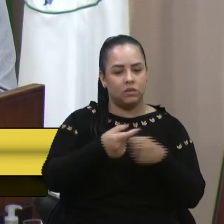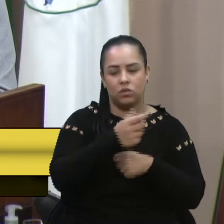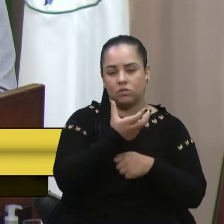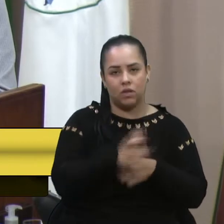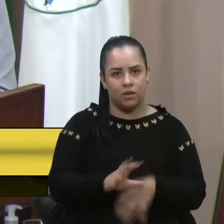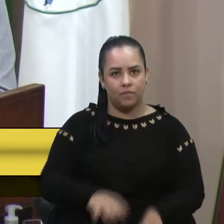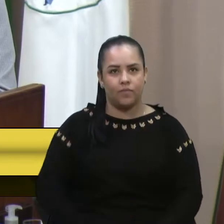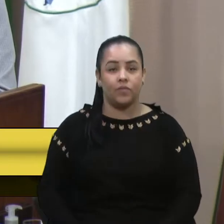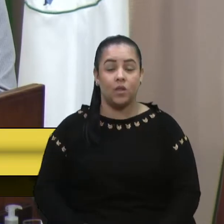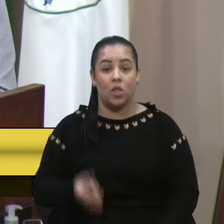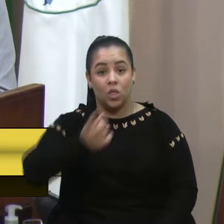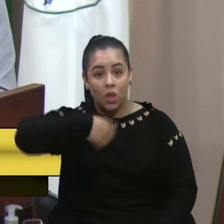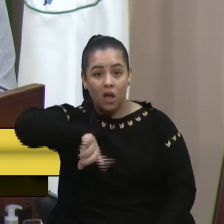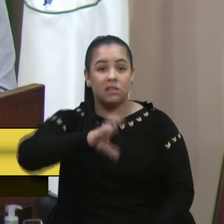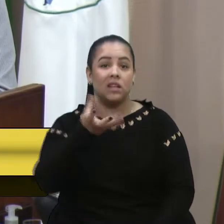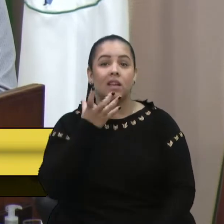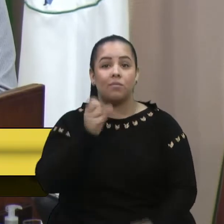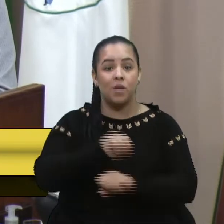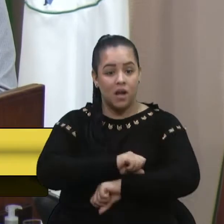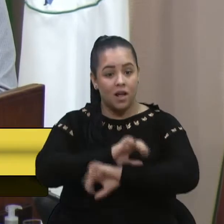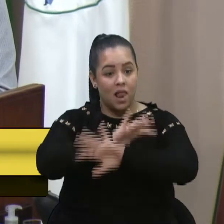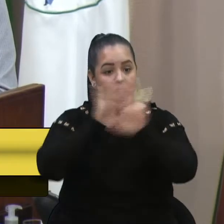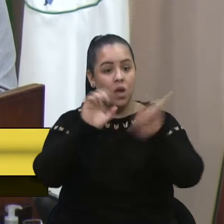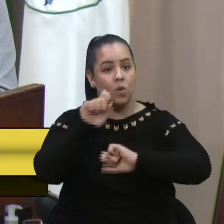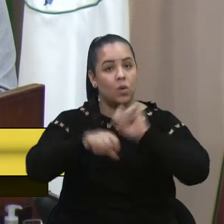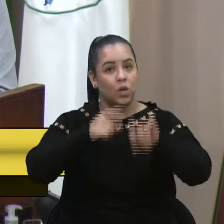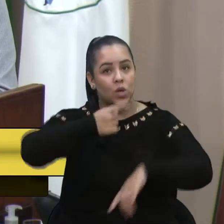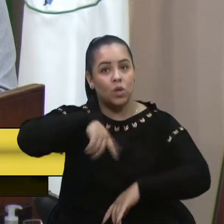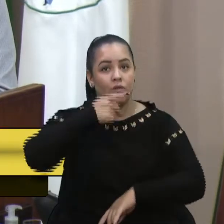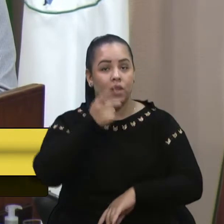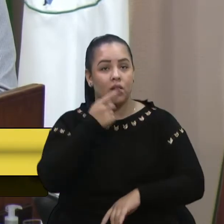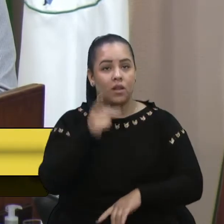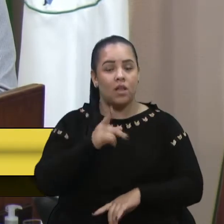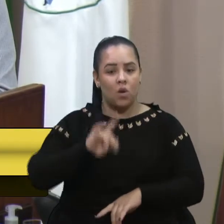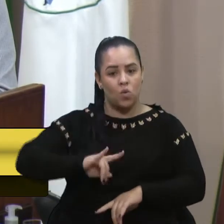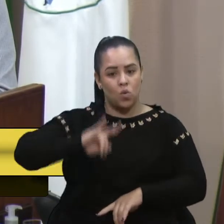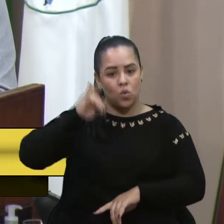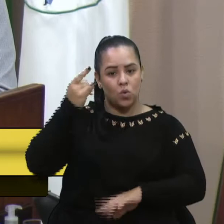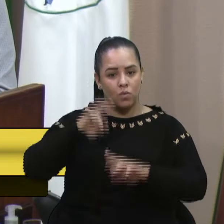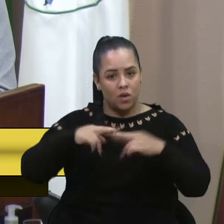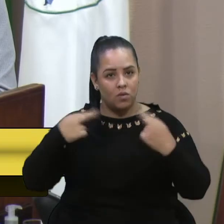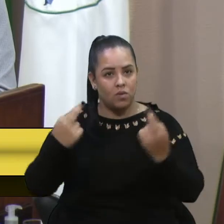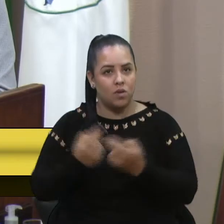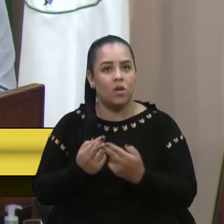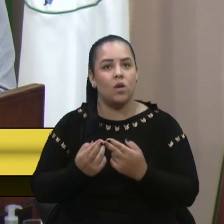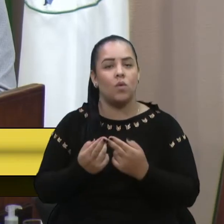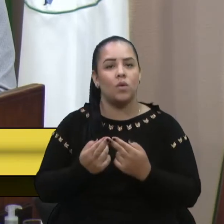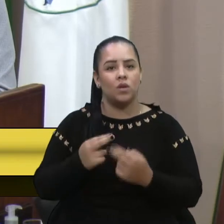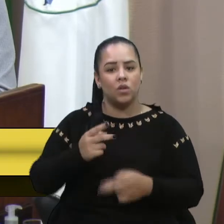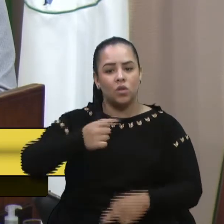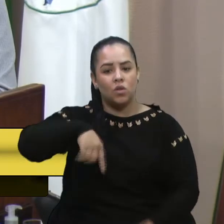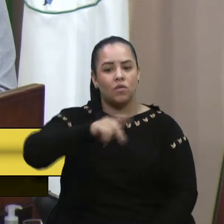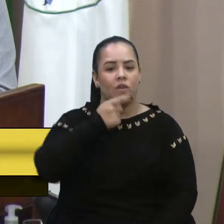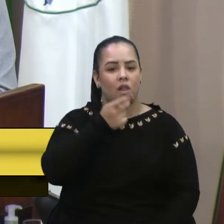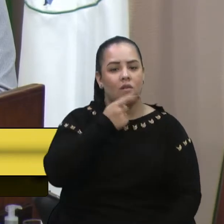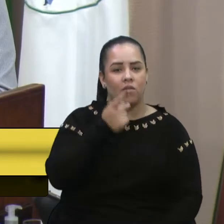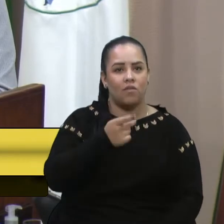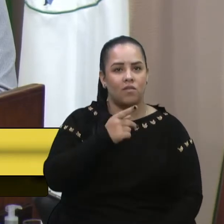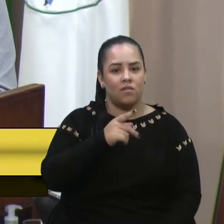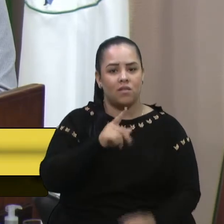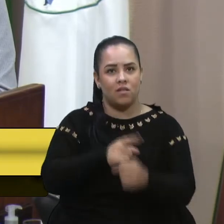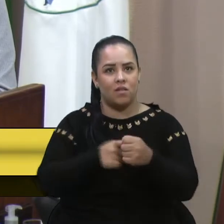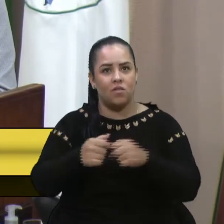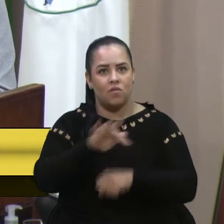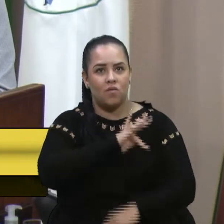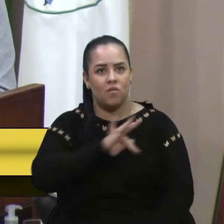desta, esclarecer a nossa manifestação, na sessão ordinária da última quinta-feira, 8.4, onde mencionamos a cidade de Farropilha, em relação